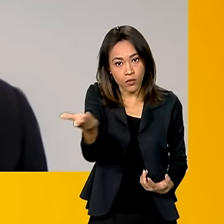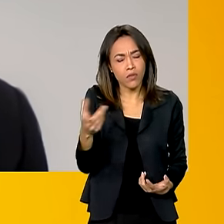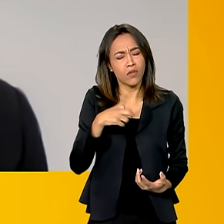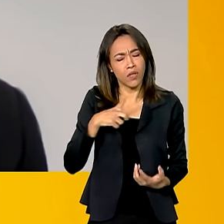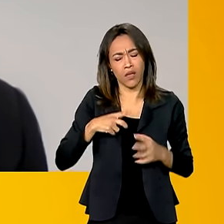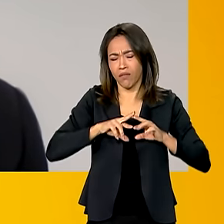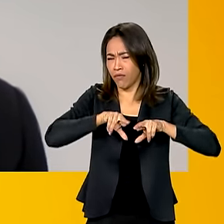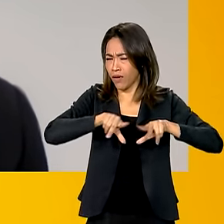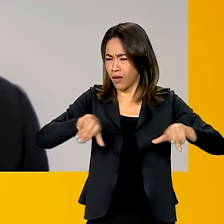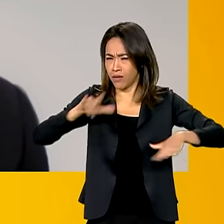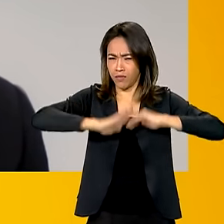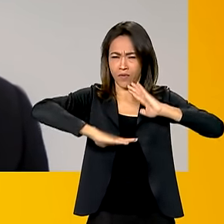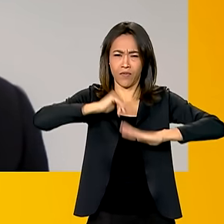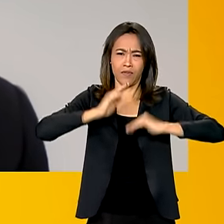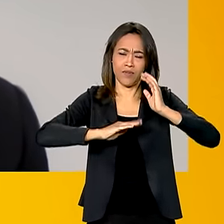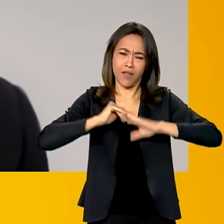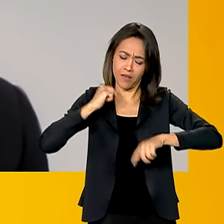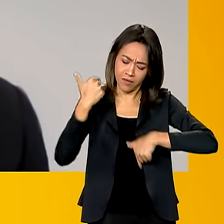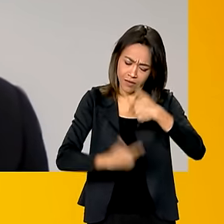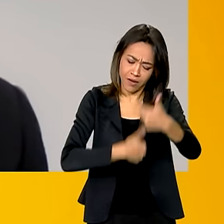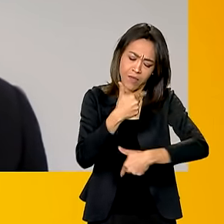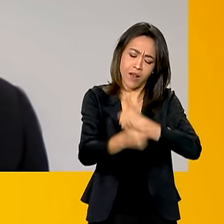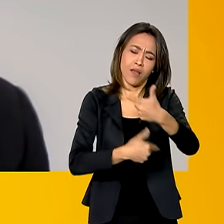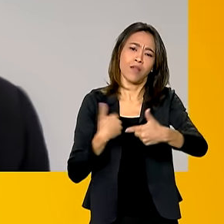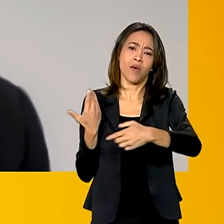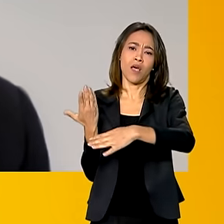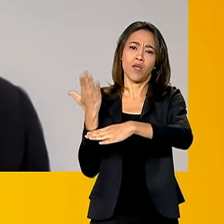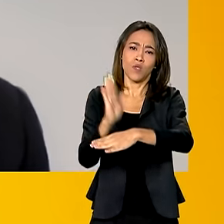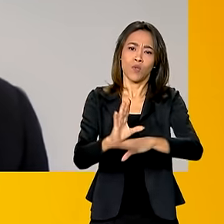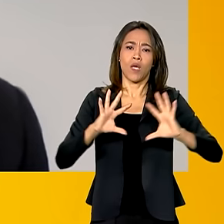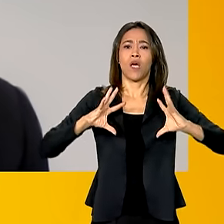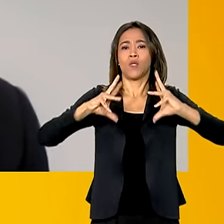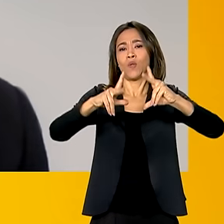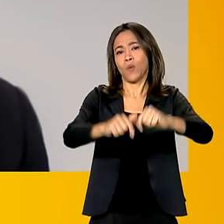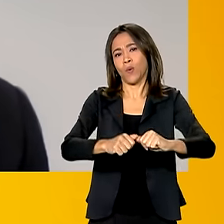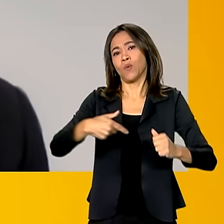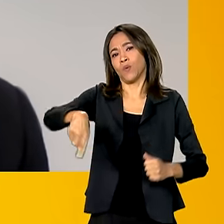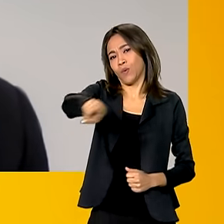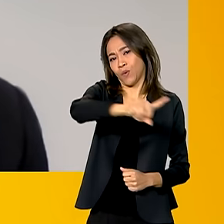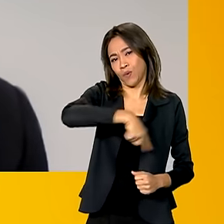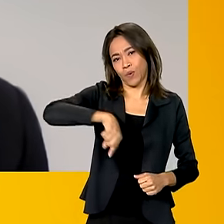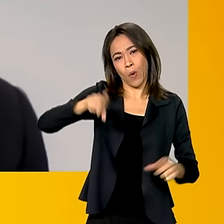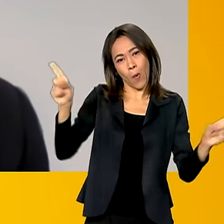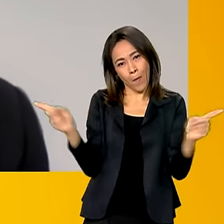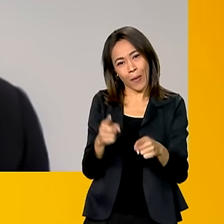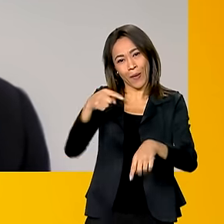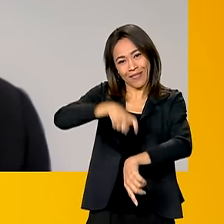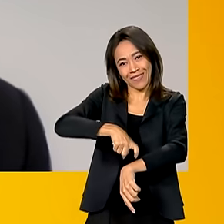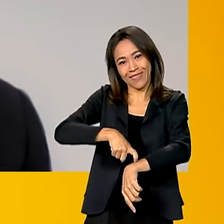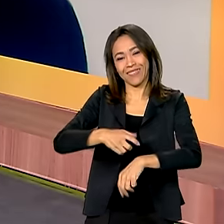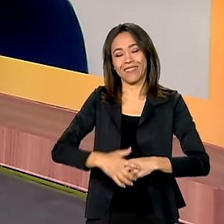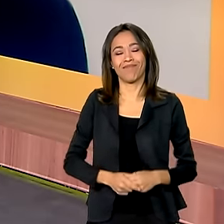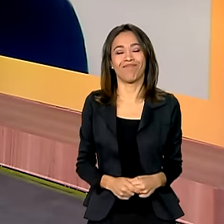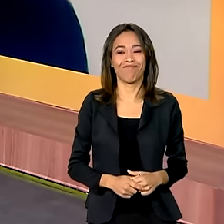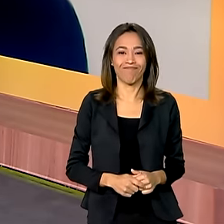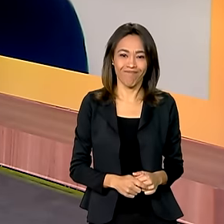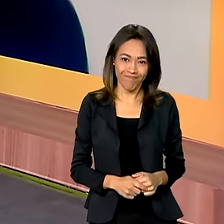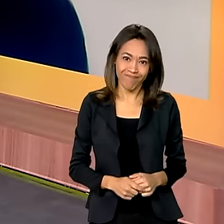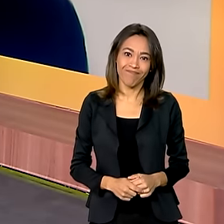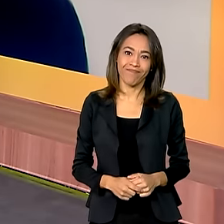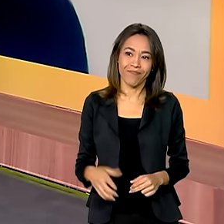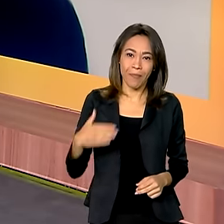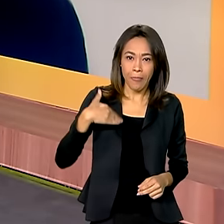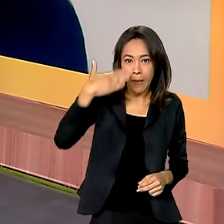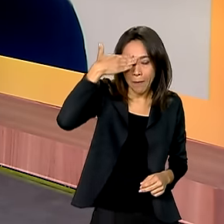força-tarefa da Caixa para atender a todos os nossos clientes, todas as comunidades com o menor tempo possível. Muito